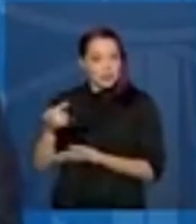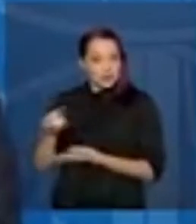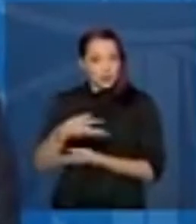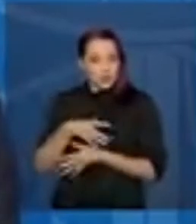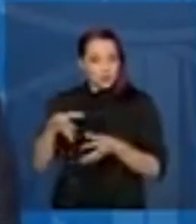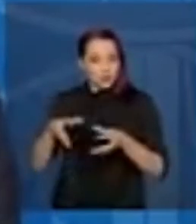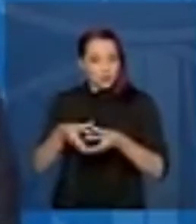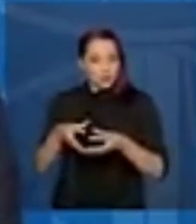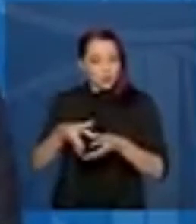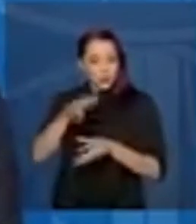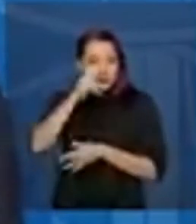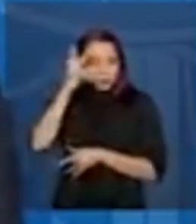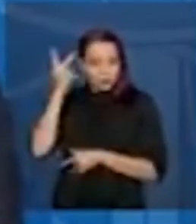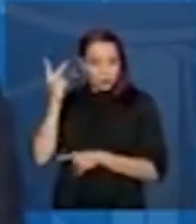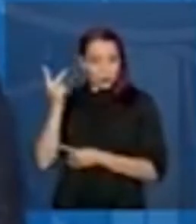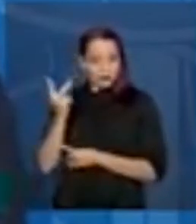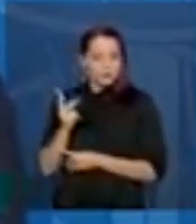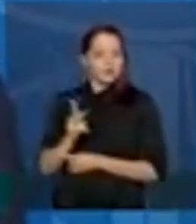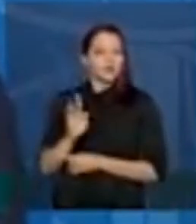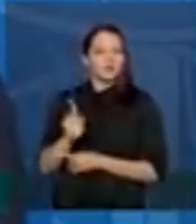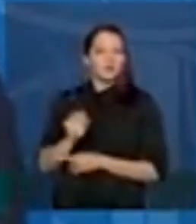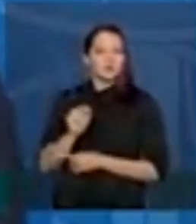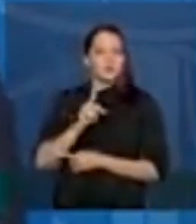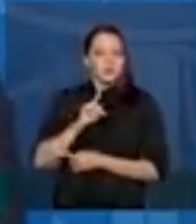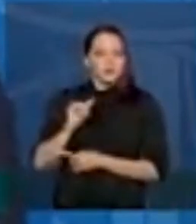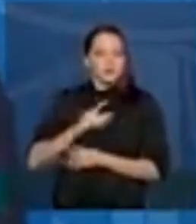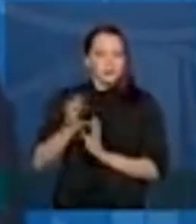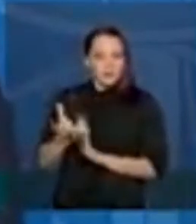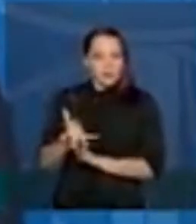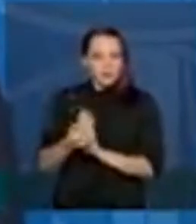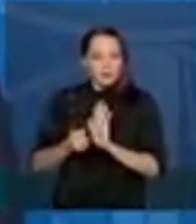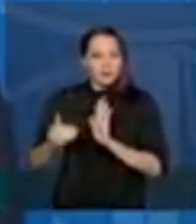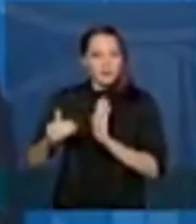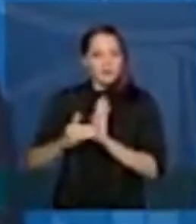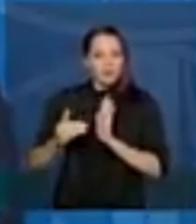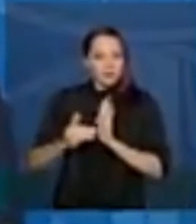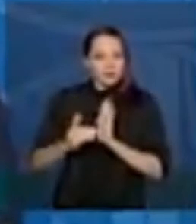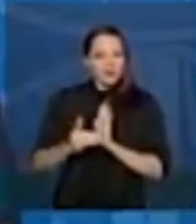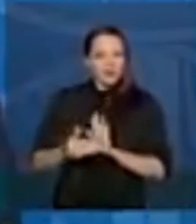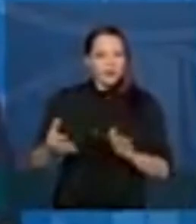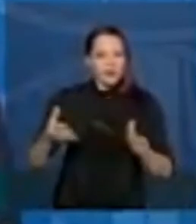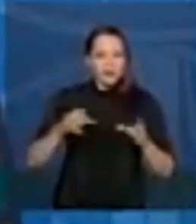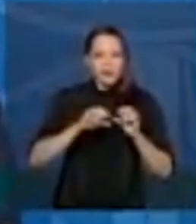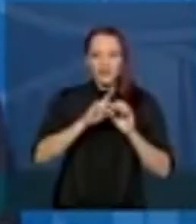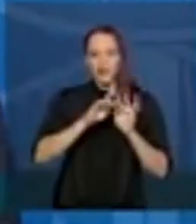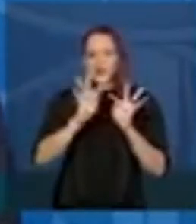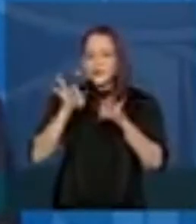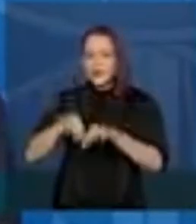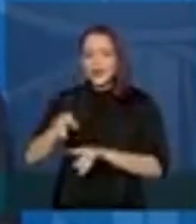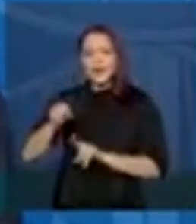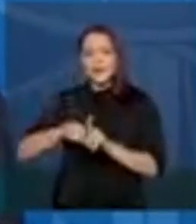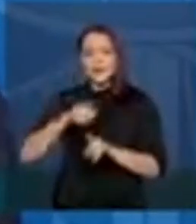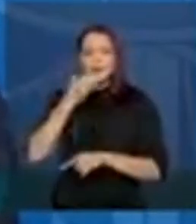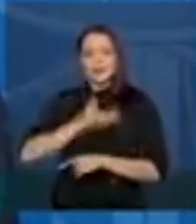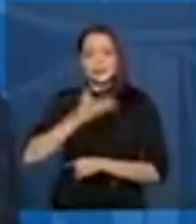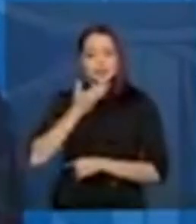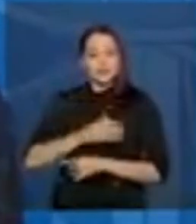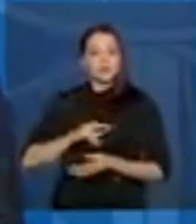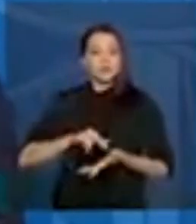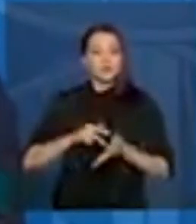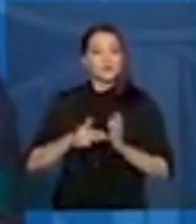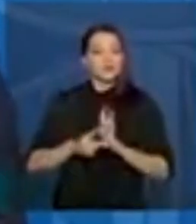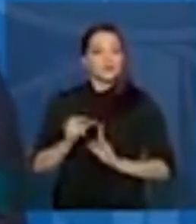grupo de beneficiados, serão recebidas no último ciclo, lá no final de dezembro. O que